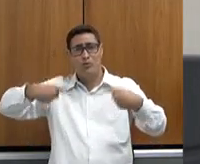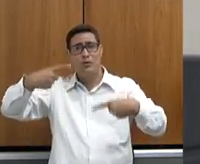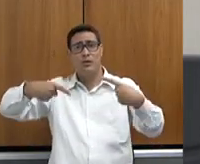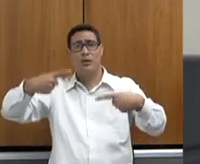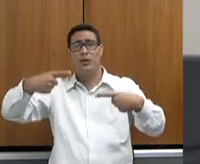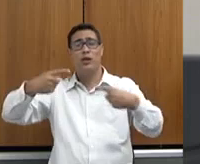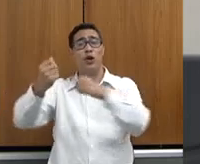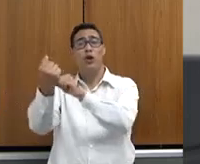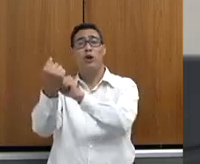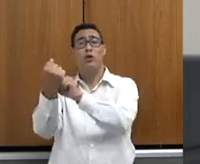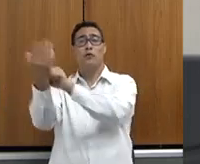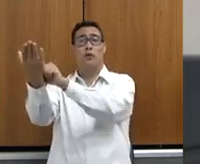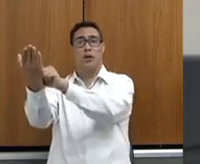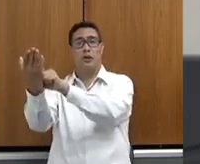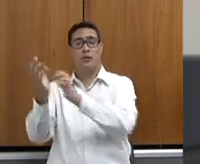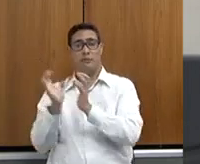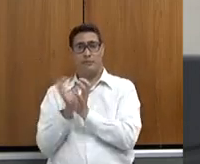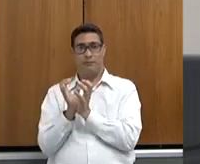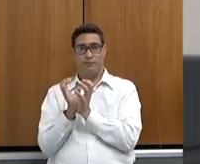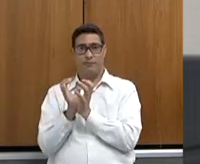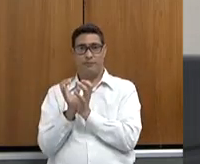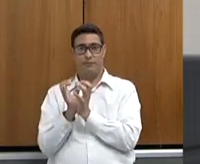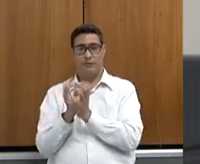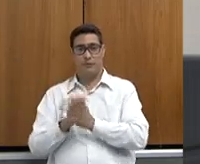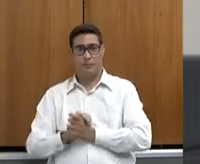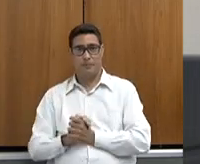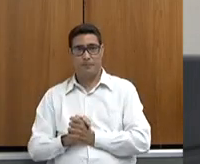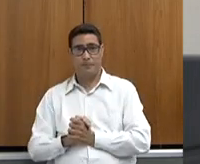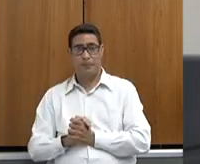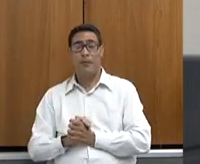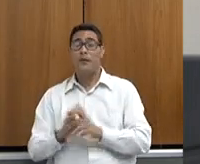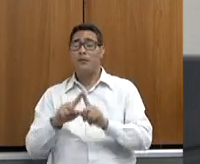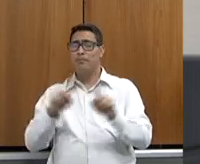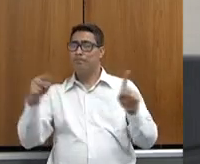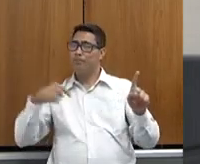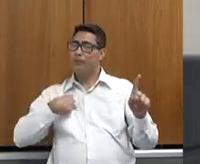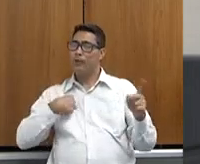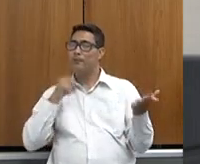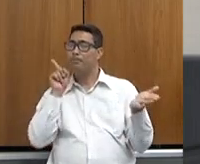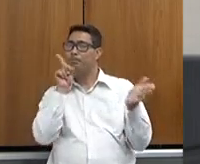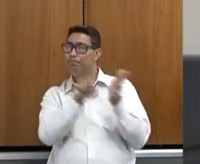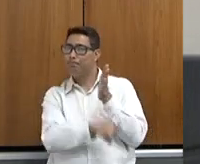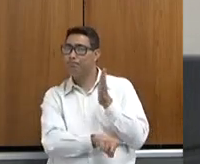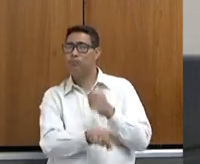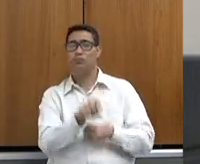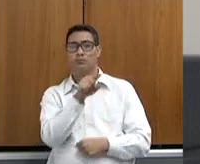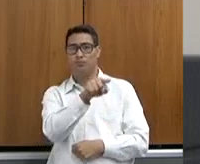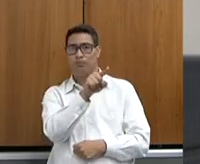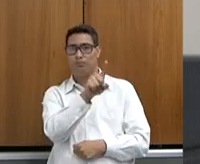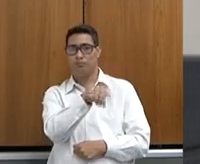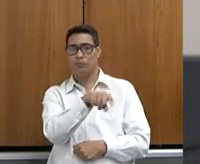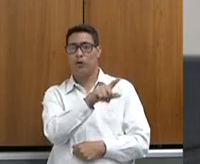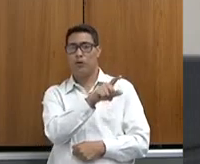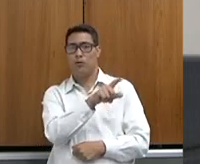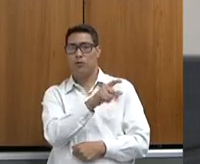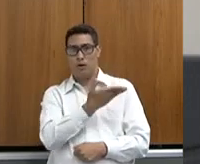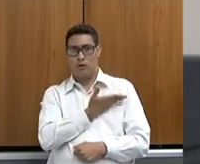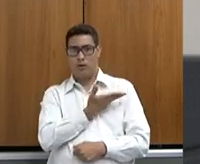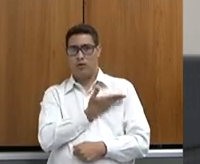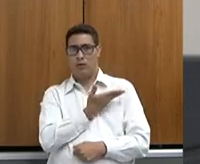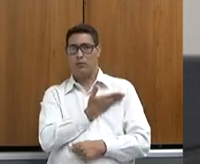comissão. e indaguei, indaguei, deputado Antônio Carlos Arantes, para um colega nosso, que eu vou